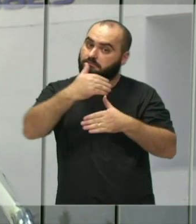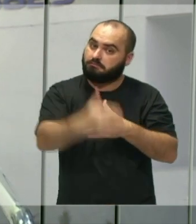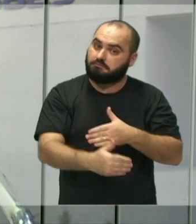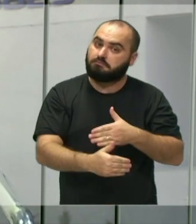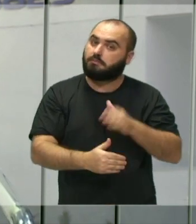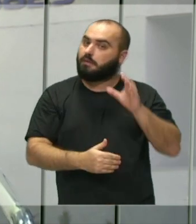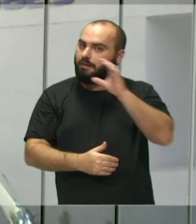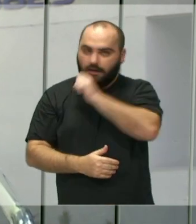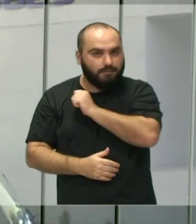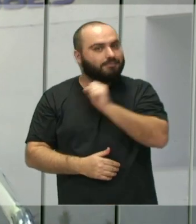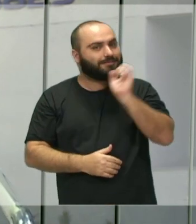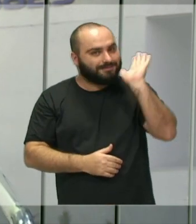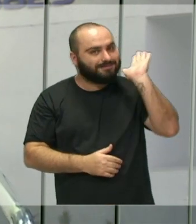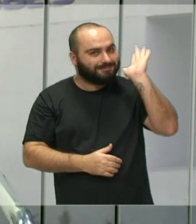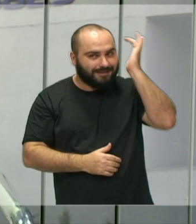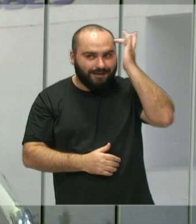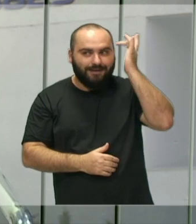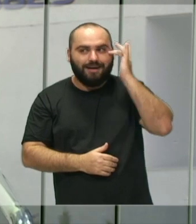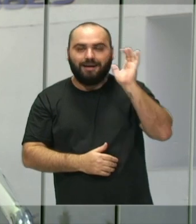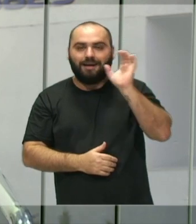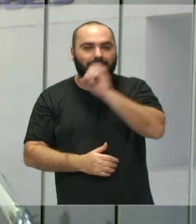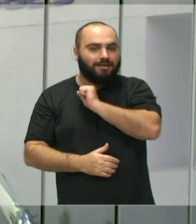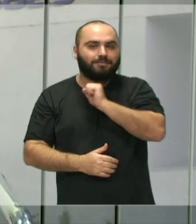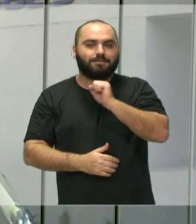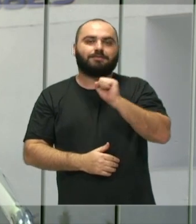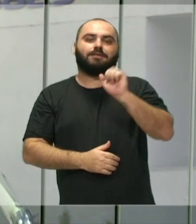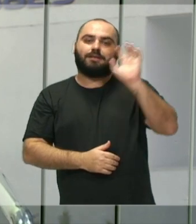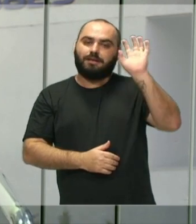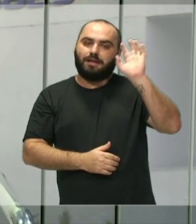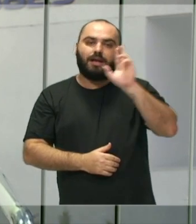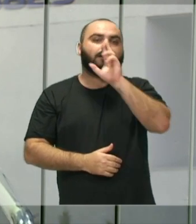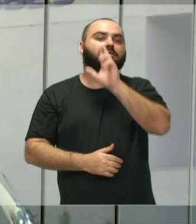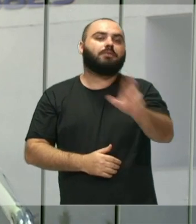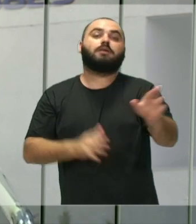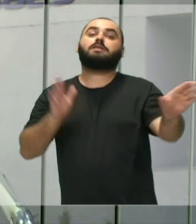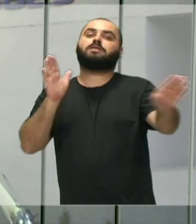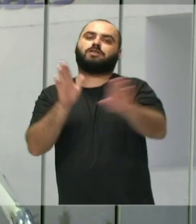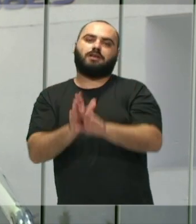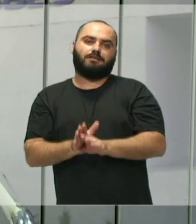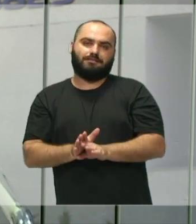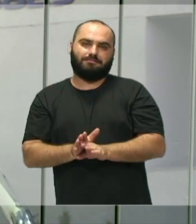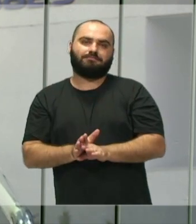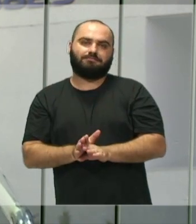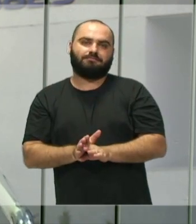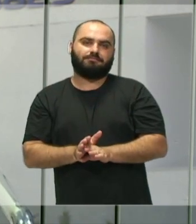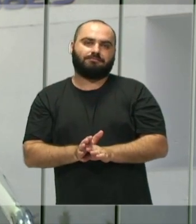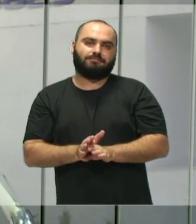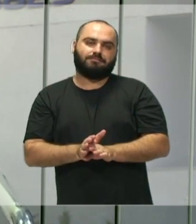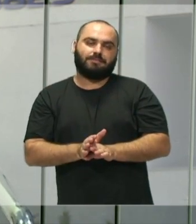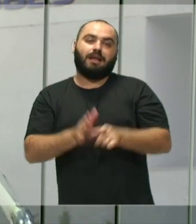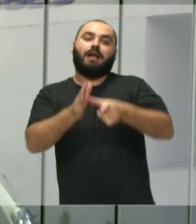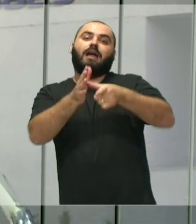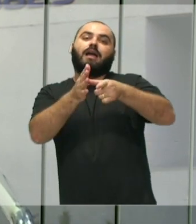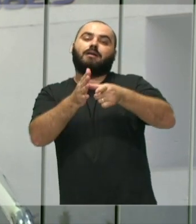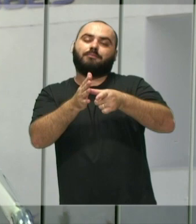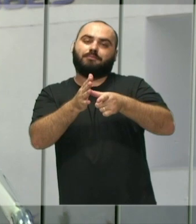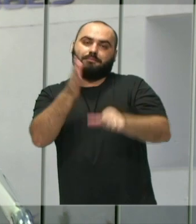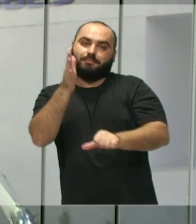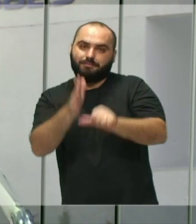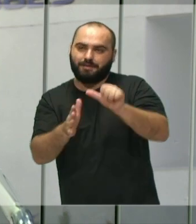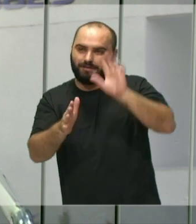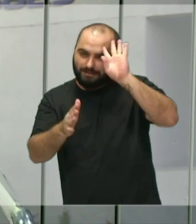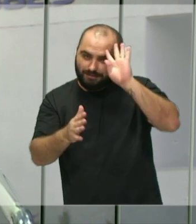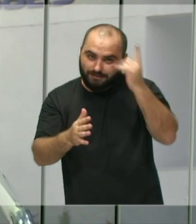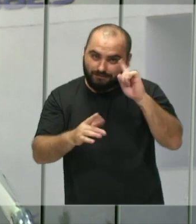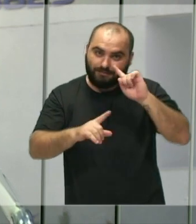muito breve, mas muito breve mesmo, a solução vai estar aí antes da lei entrar em vigor. Para realmente essas pessoas também